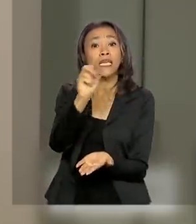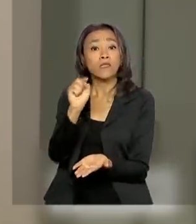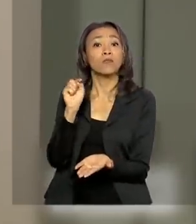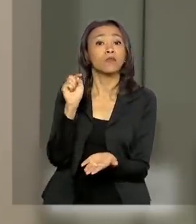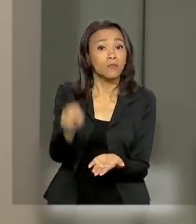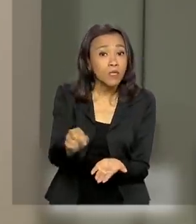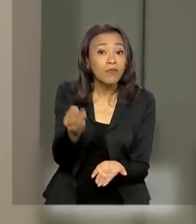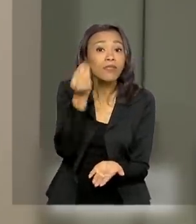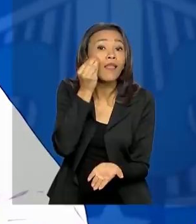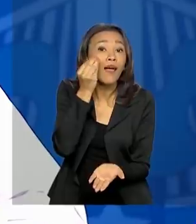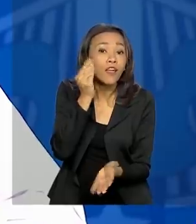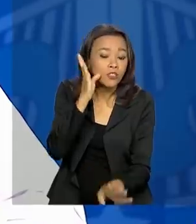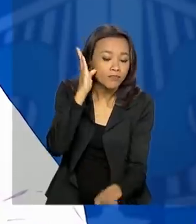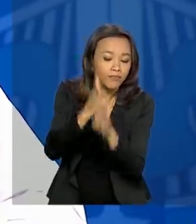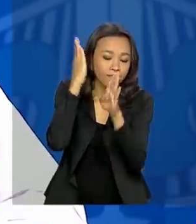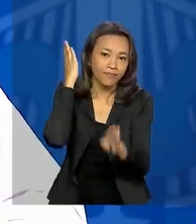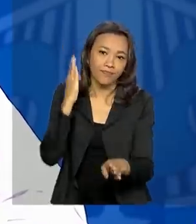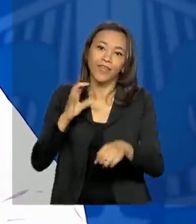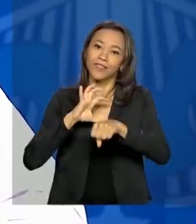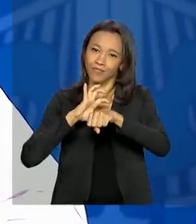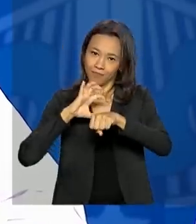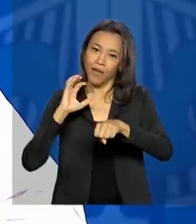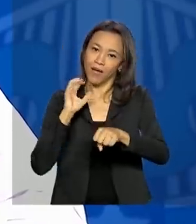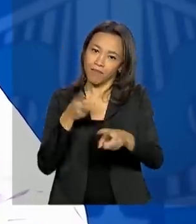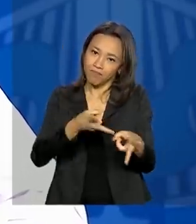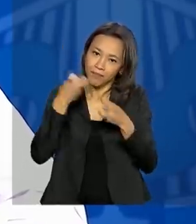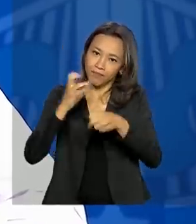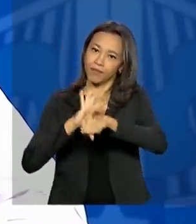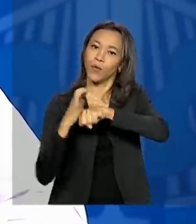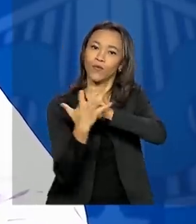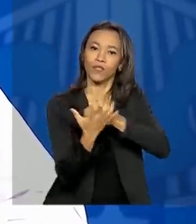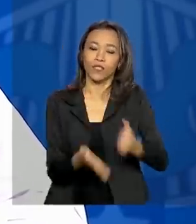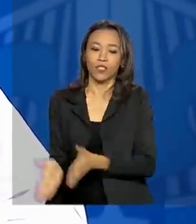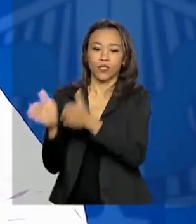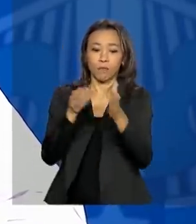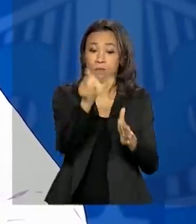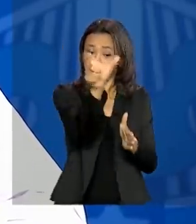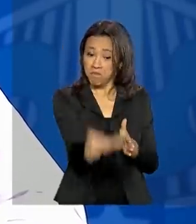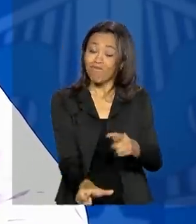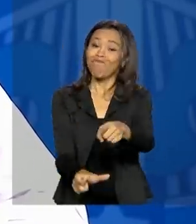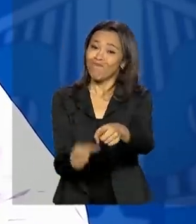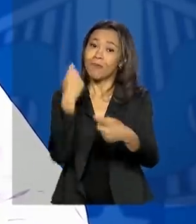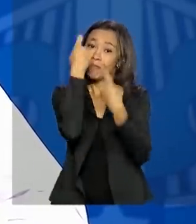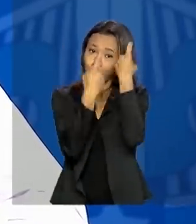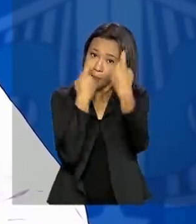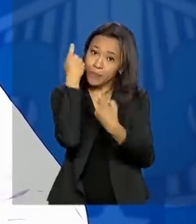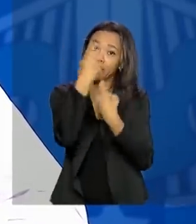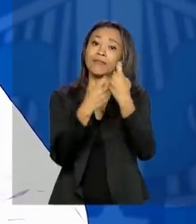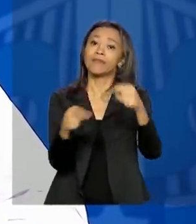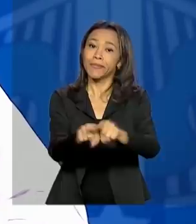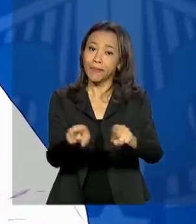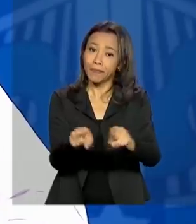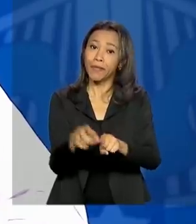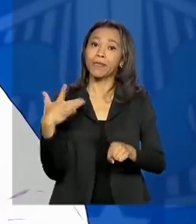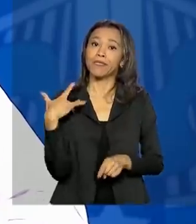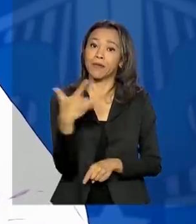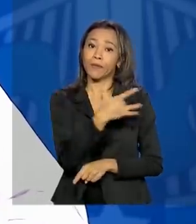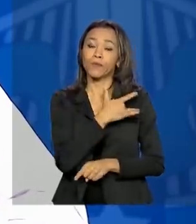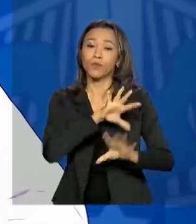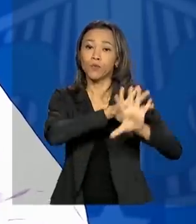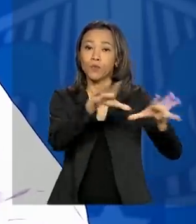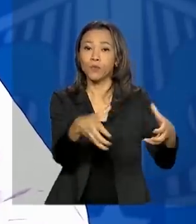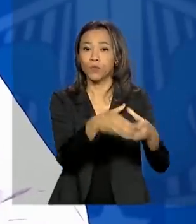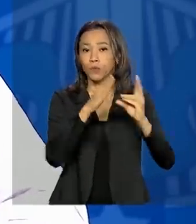covid-19. O Ministério da Saúde também manifestou preocupação com a saúde dos indígenas.